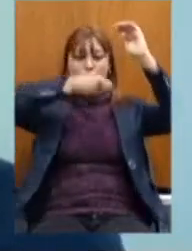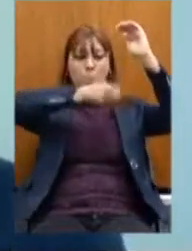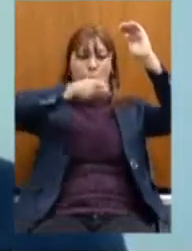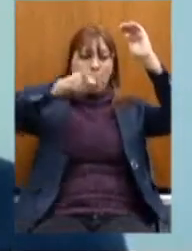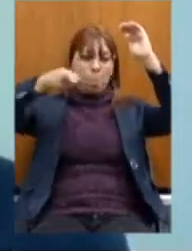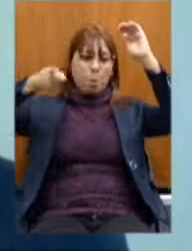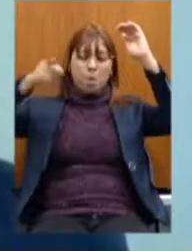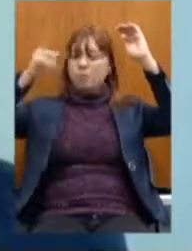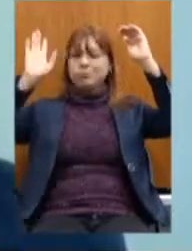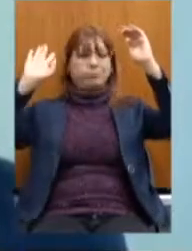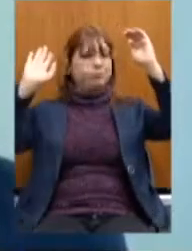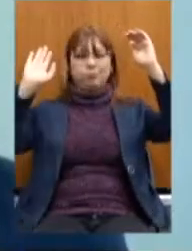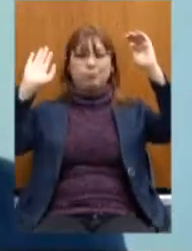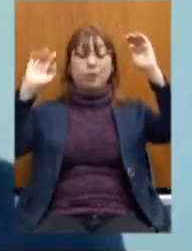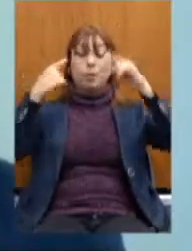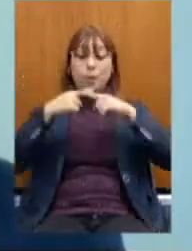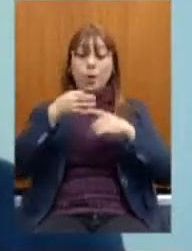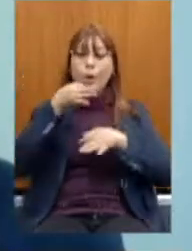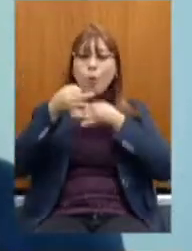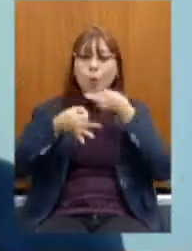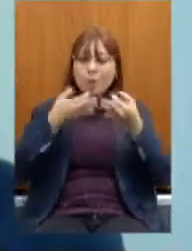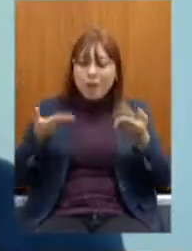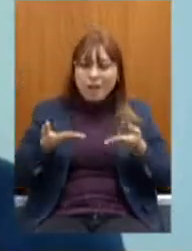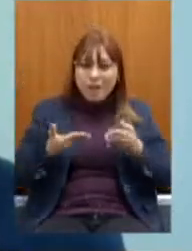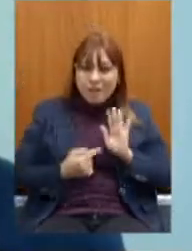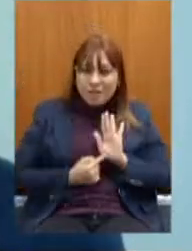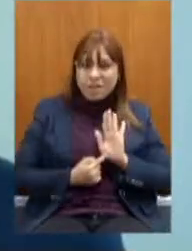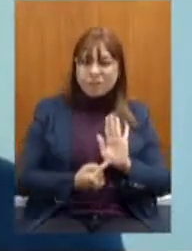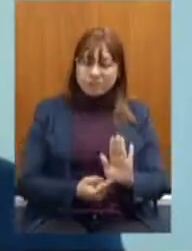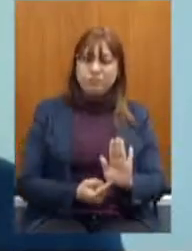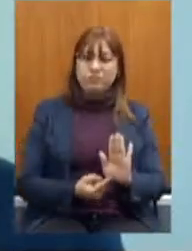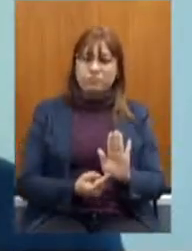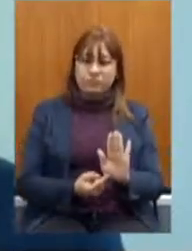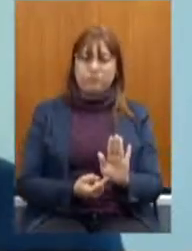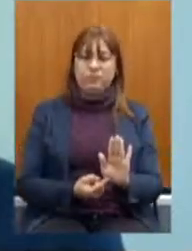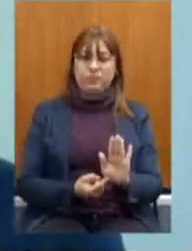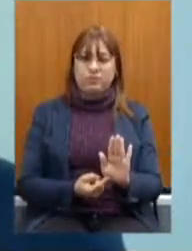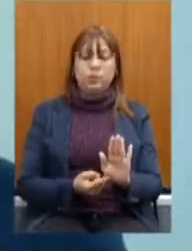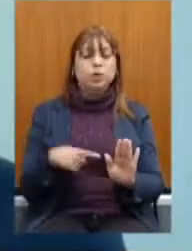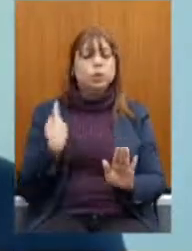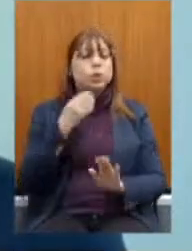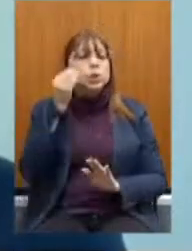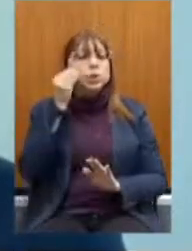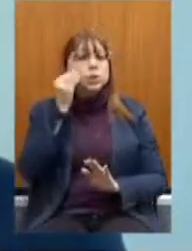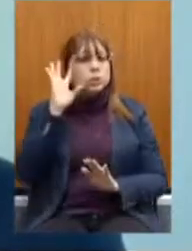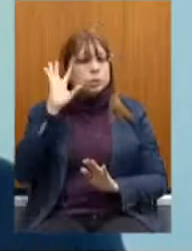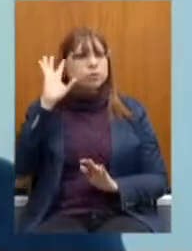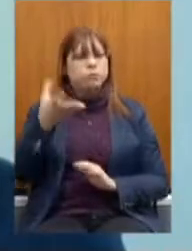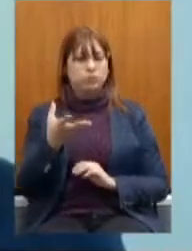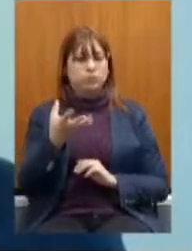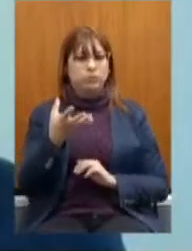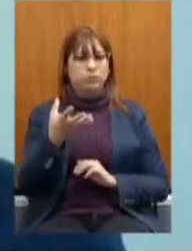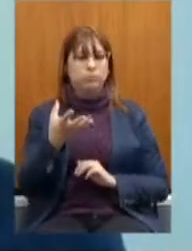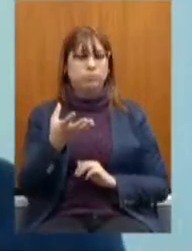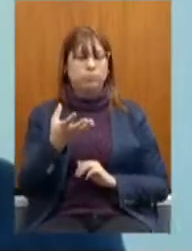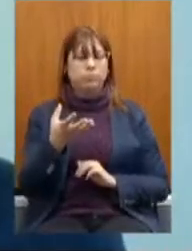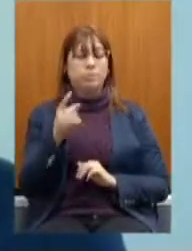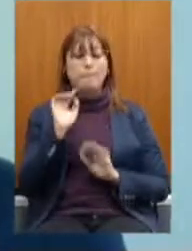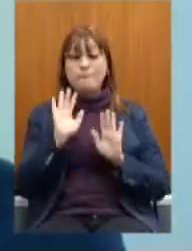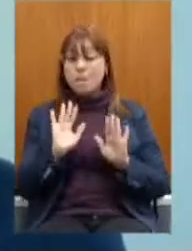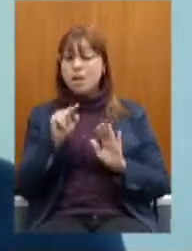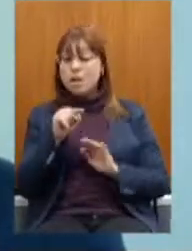foram dadas Aqui Elas estão aqui Justamente Para tentar Encontrar Uma solução Mas Essa solução Ela não pode ficar